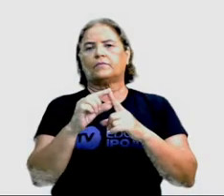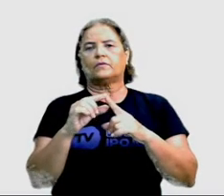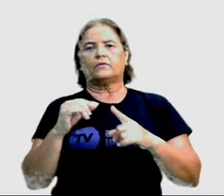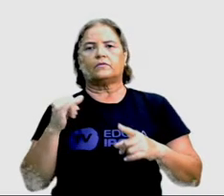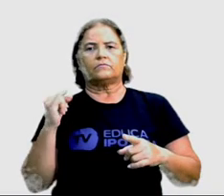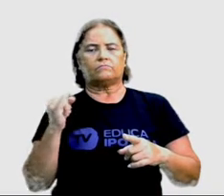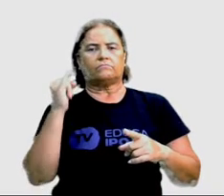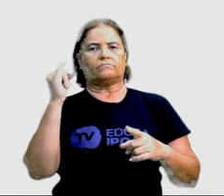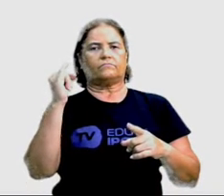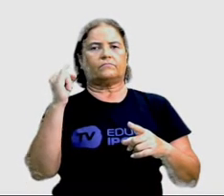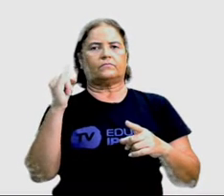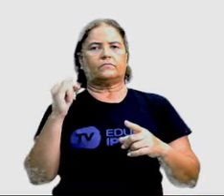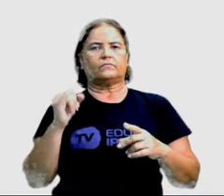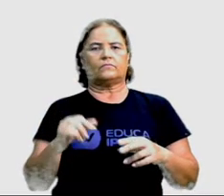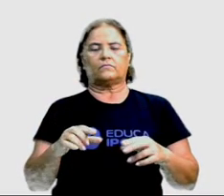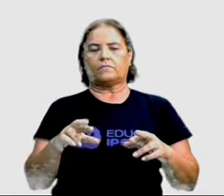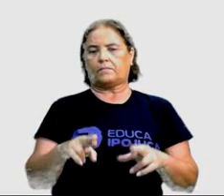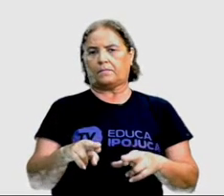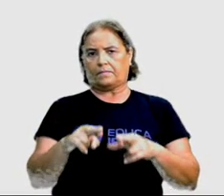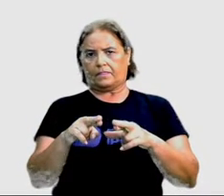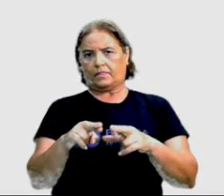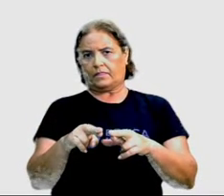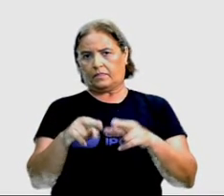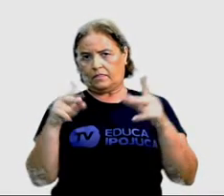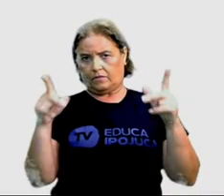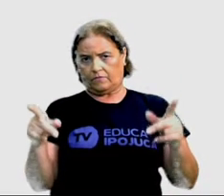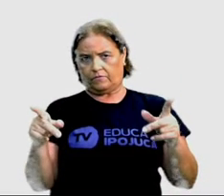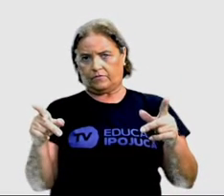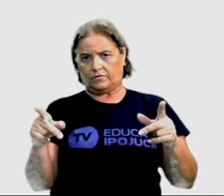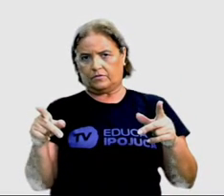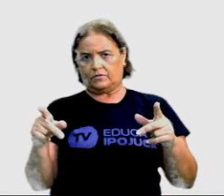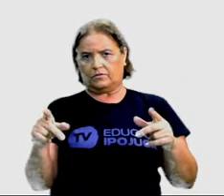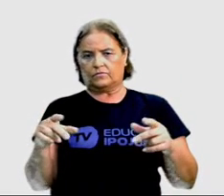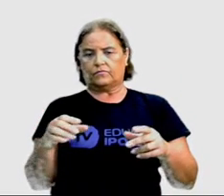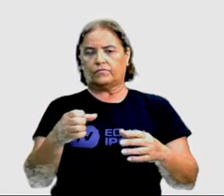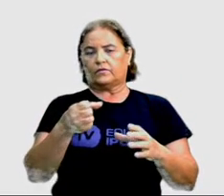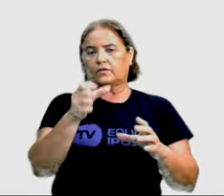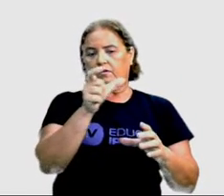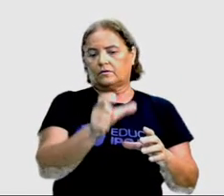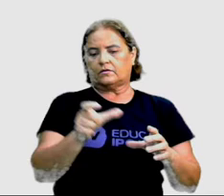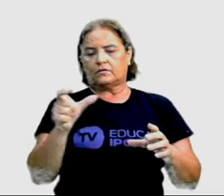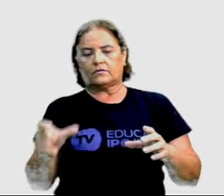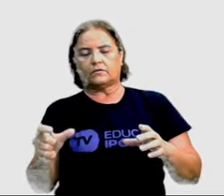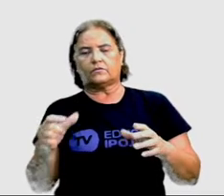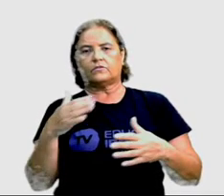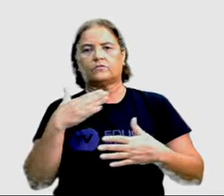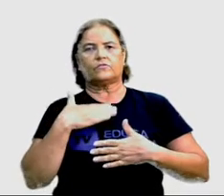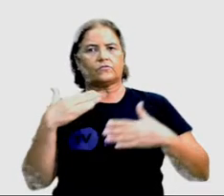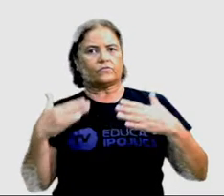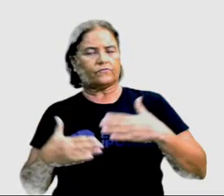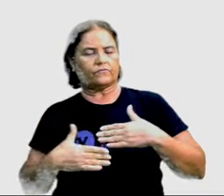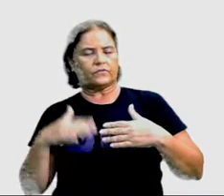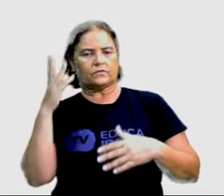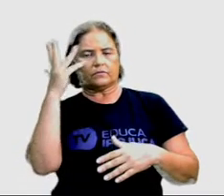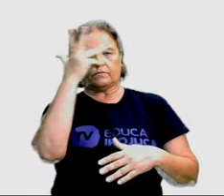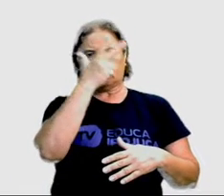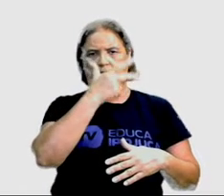diferentes, características, físicas, beleza,